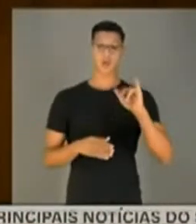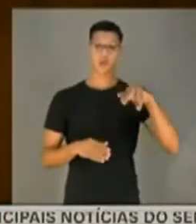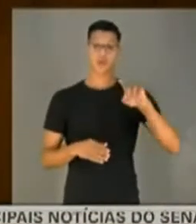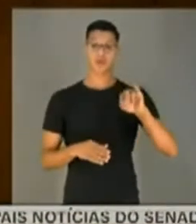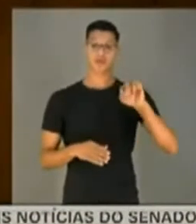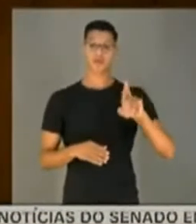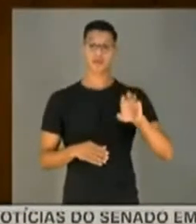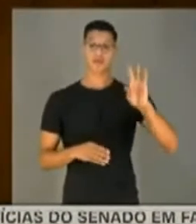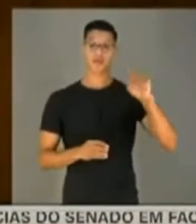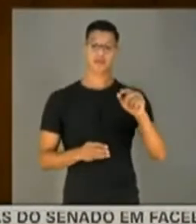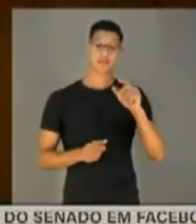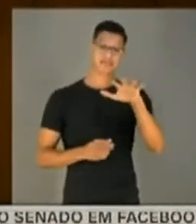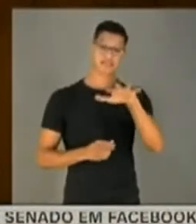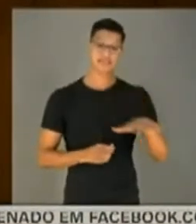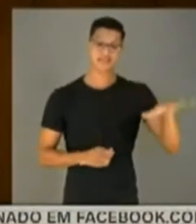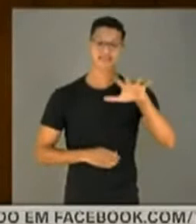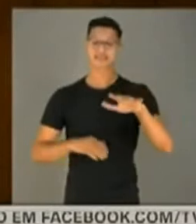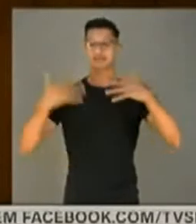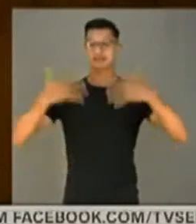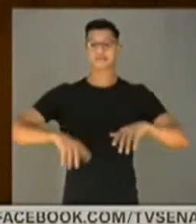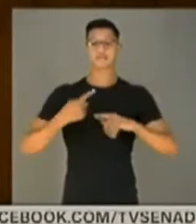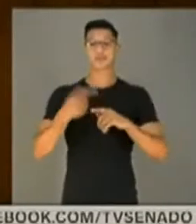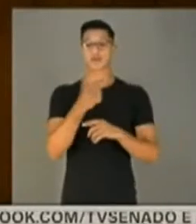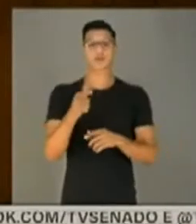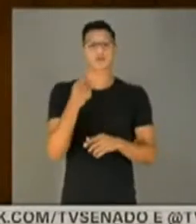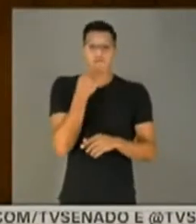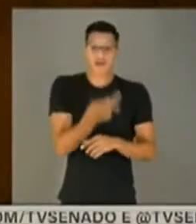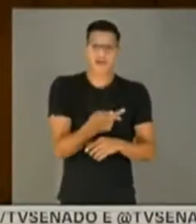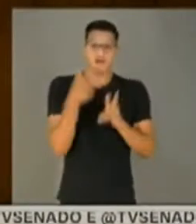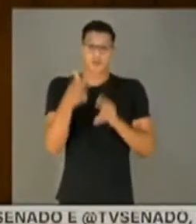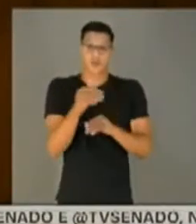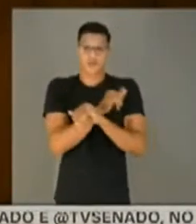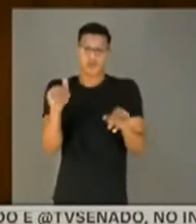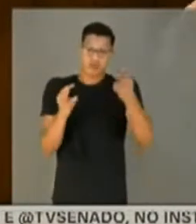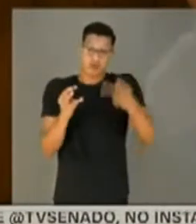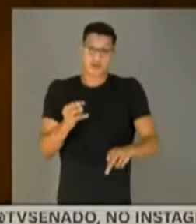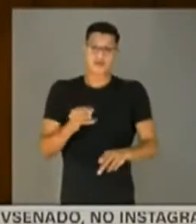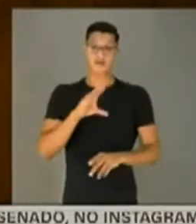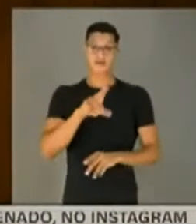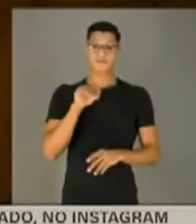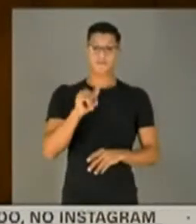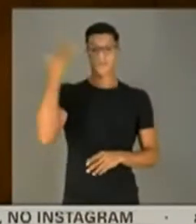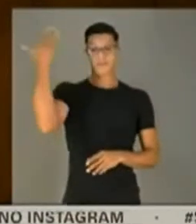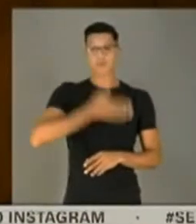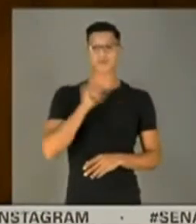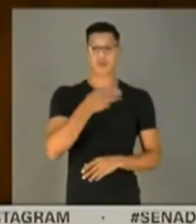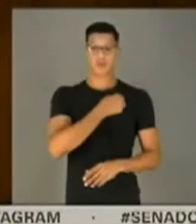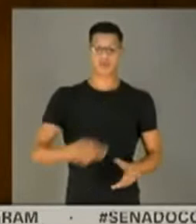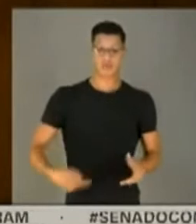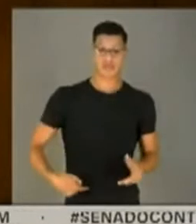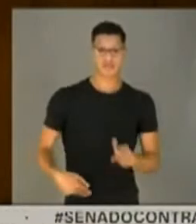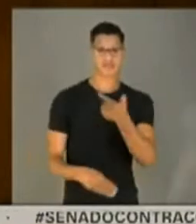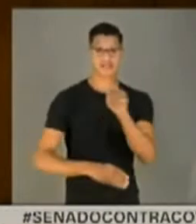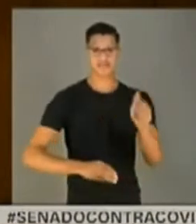desse cenário dantesco, porque não há que se falar, como foi dito aqui, essa CPI provou que os ministros